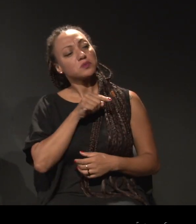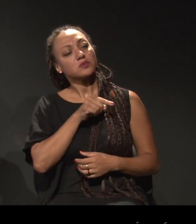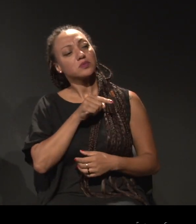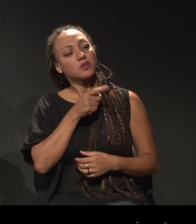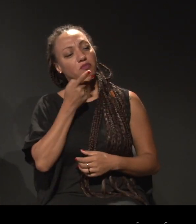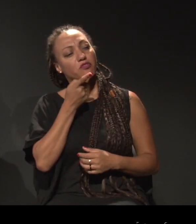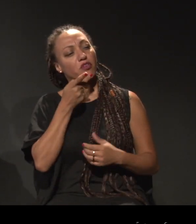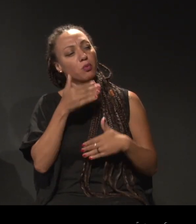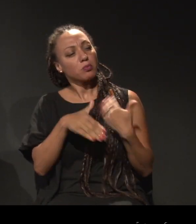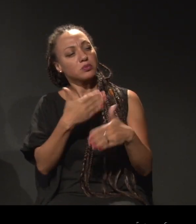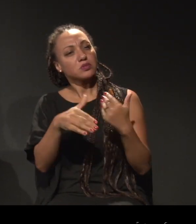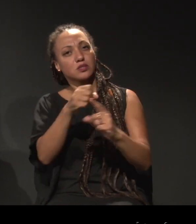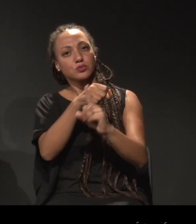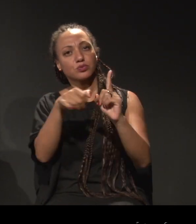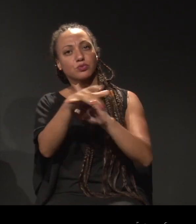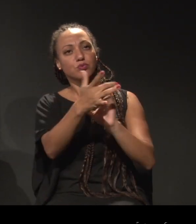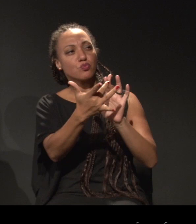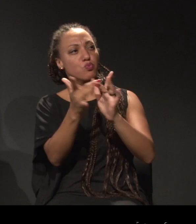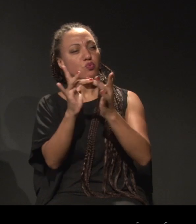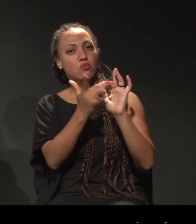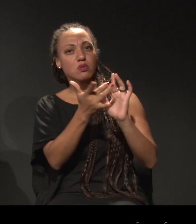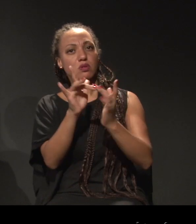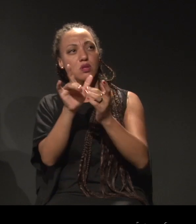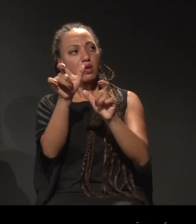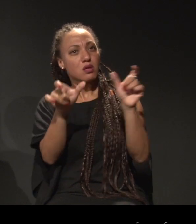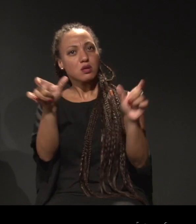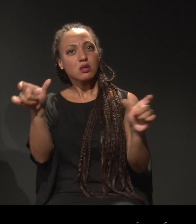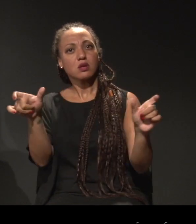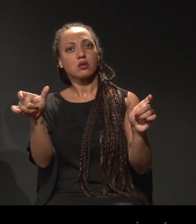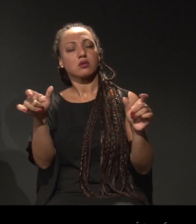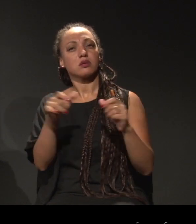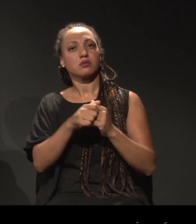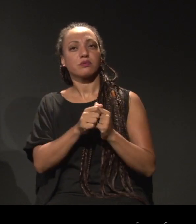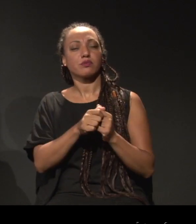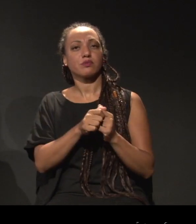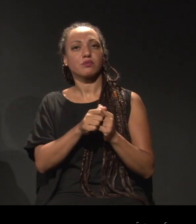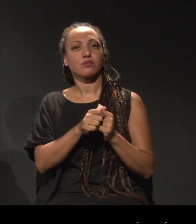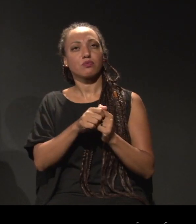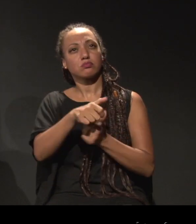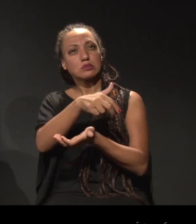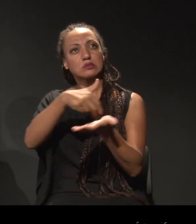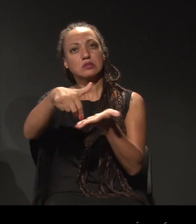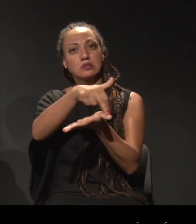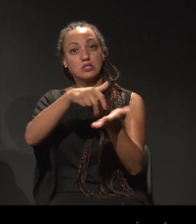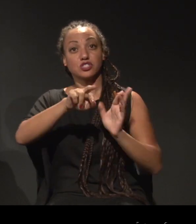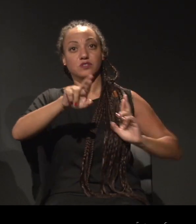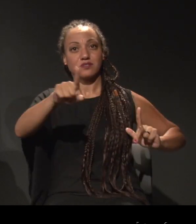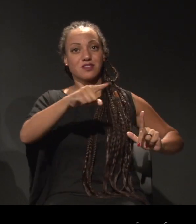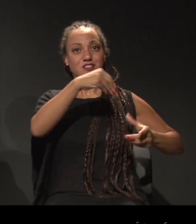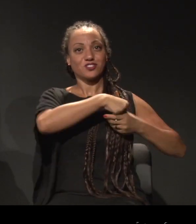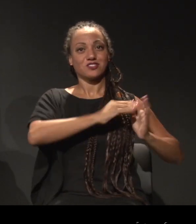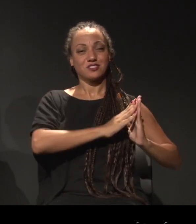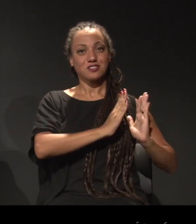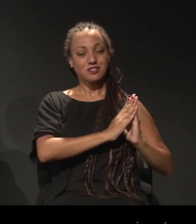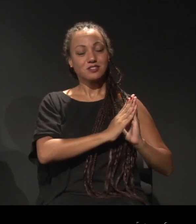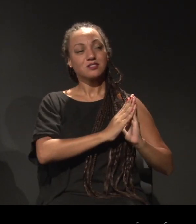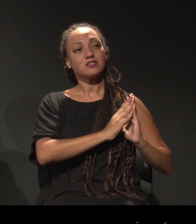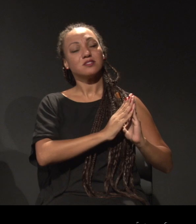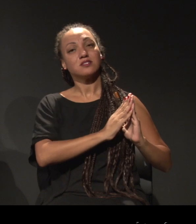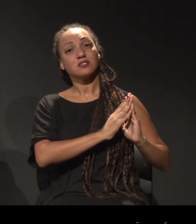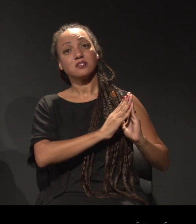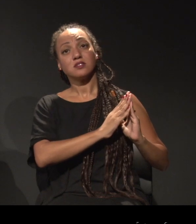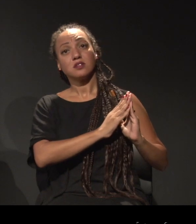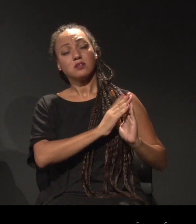que você chama de socialização, de estar com outras pessoas, de estar em um outro ambiente de dança que não o da sua casa, digamos assim,